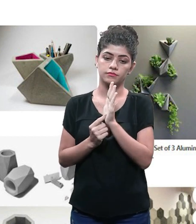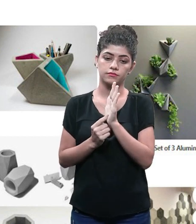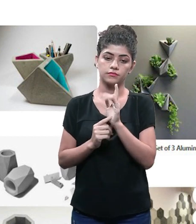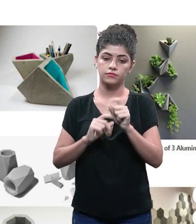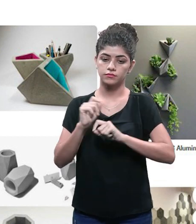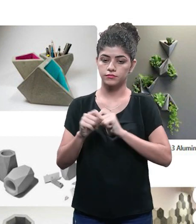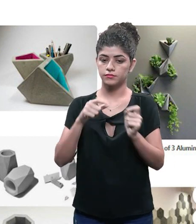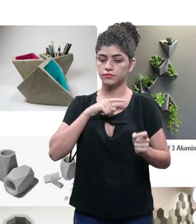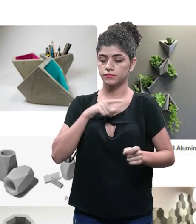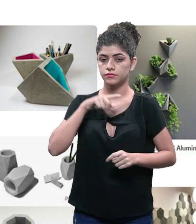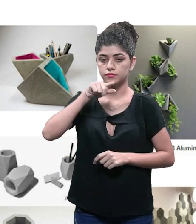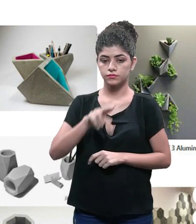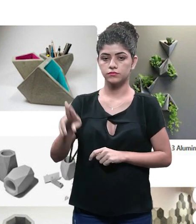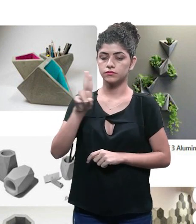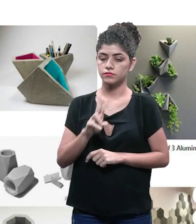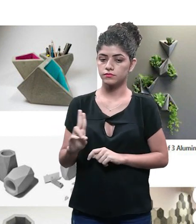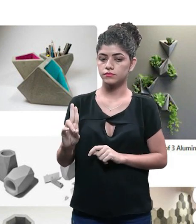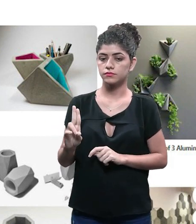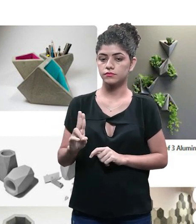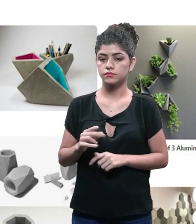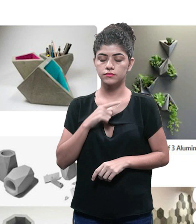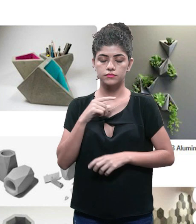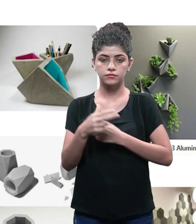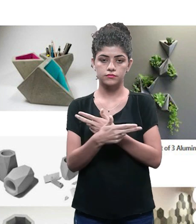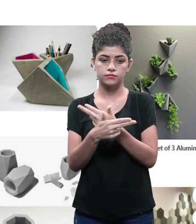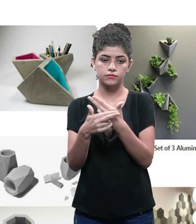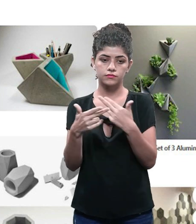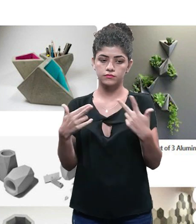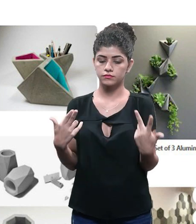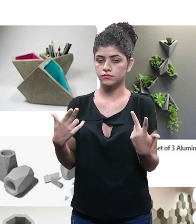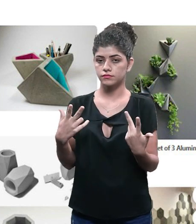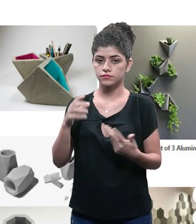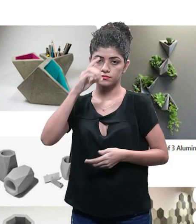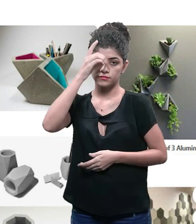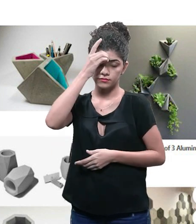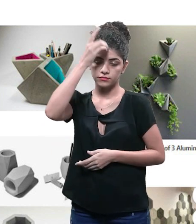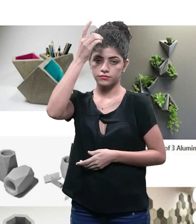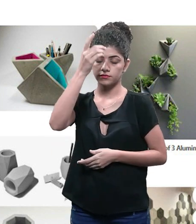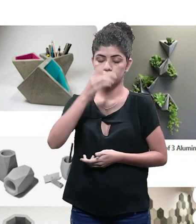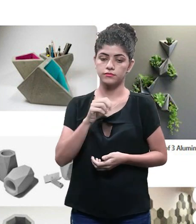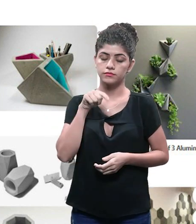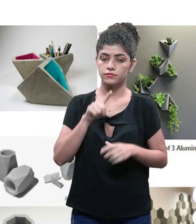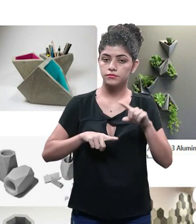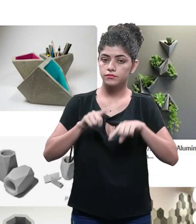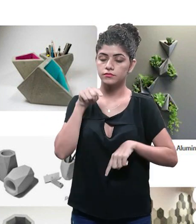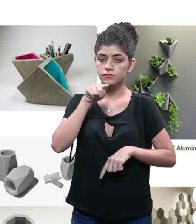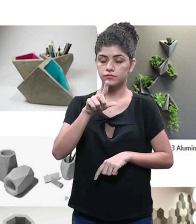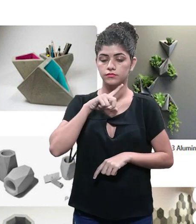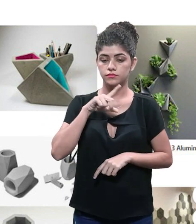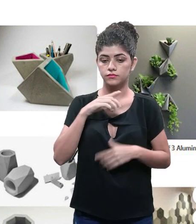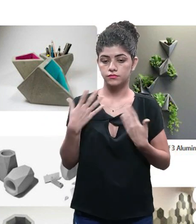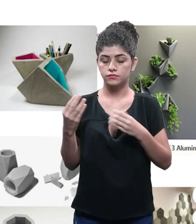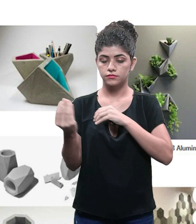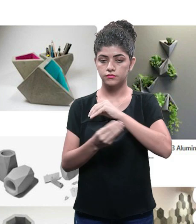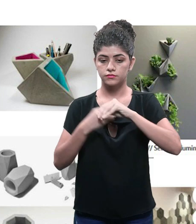no nosso material de apoio tem um link para vocês acessarem essa plataforma, ele te dá várias soluções, várias ideias de formas, de produtos que vocês